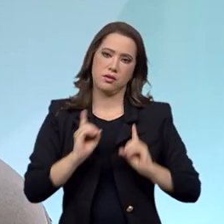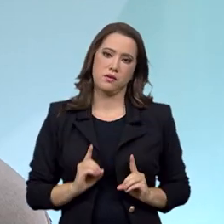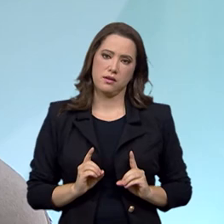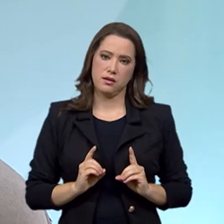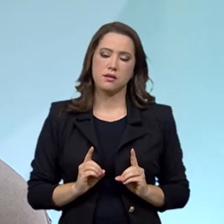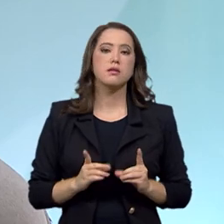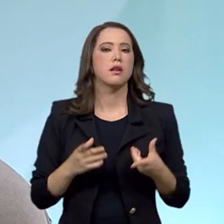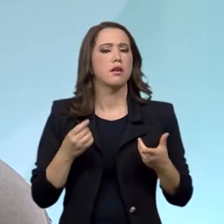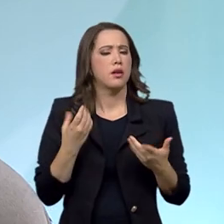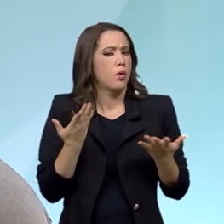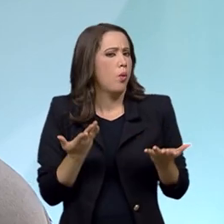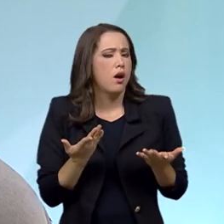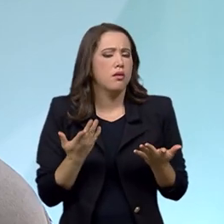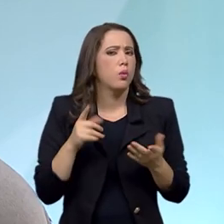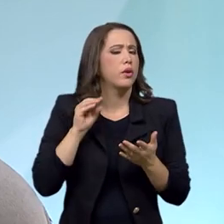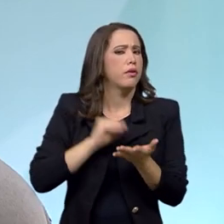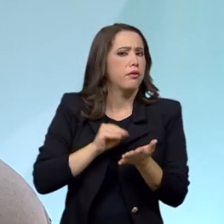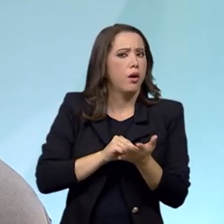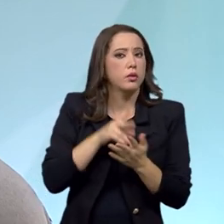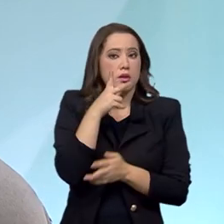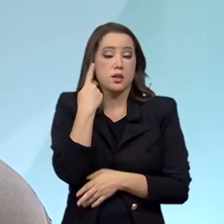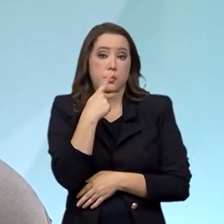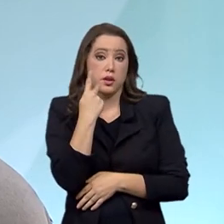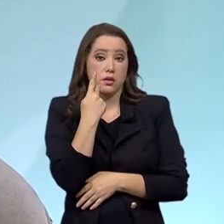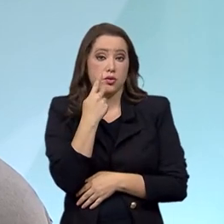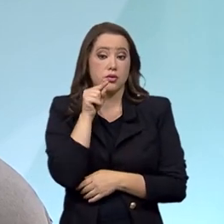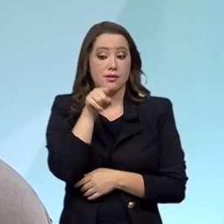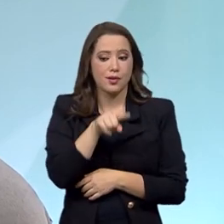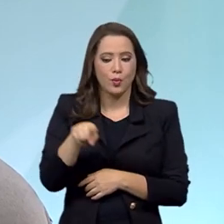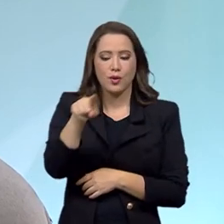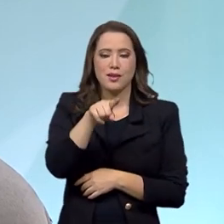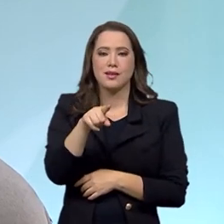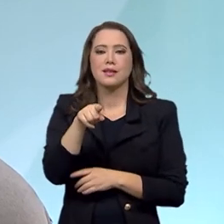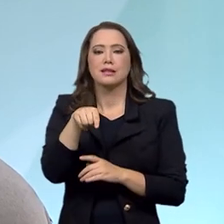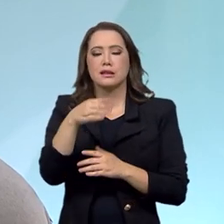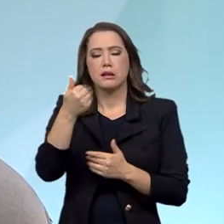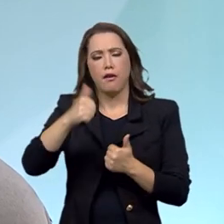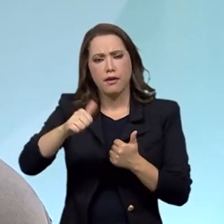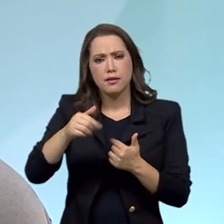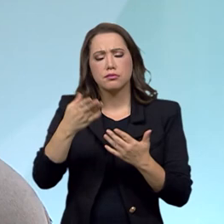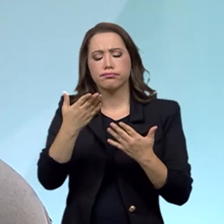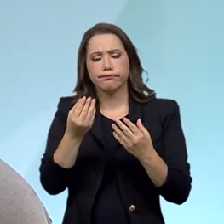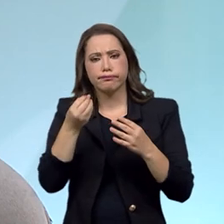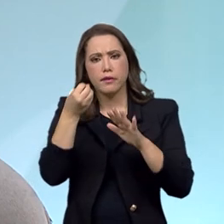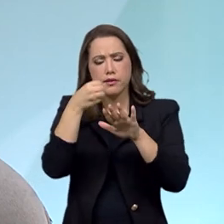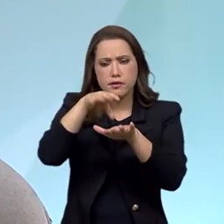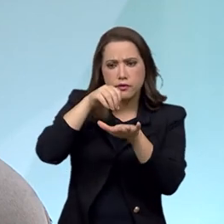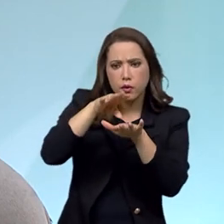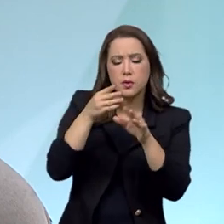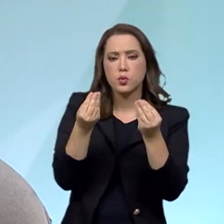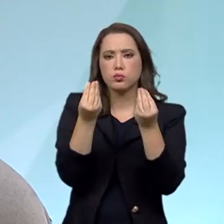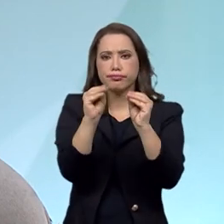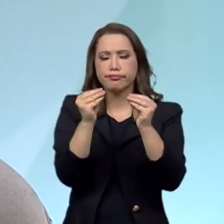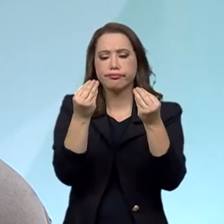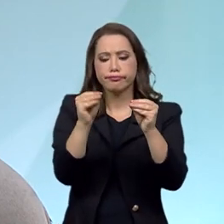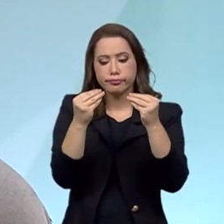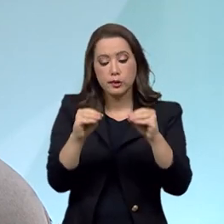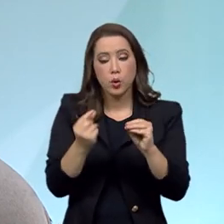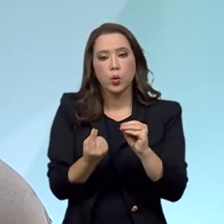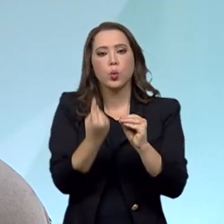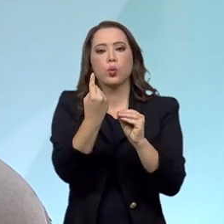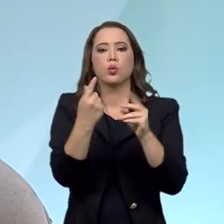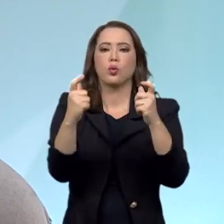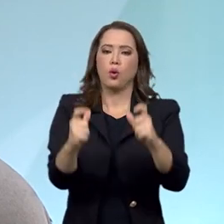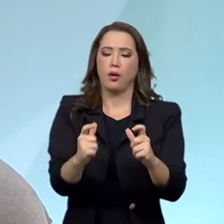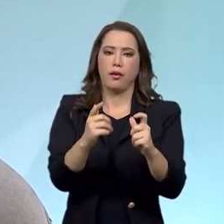públicas e, então, conseguir direcionar as políticas públicas para aqueles que, de fato, precisam delas. O Cadastro